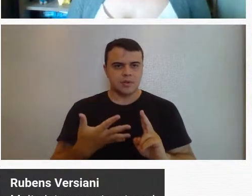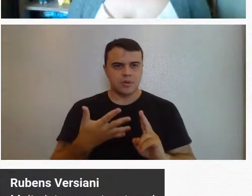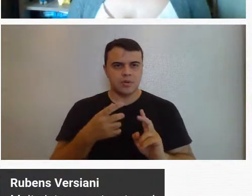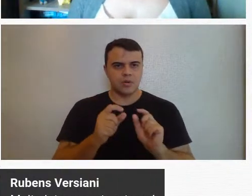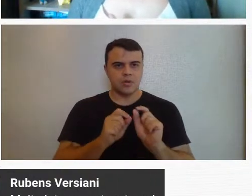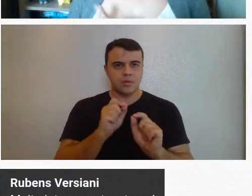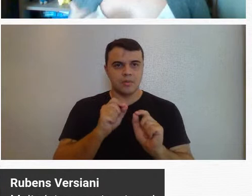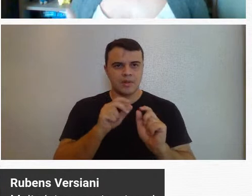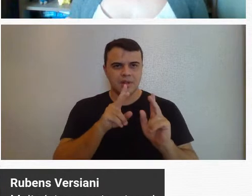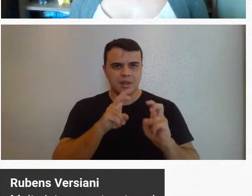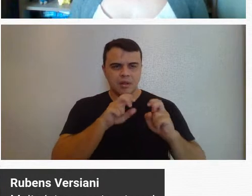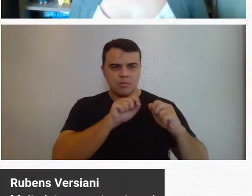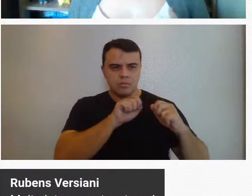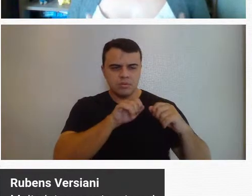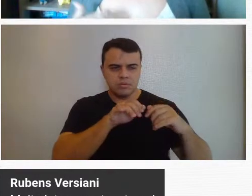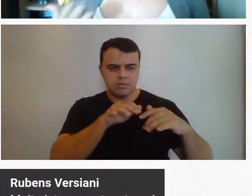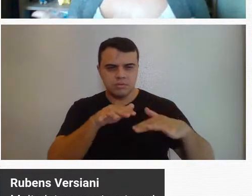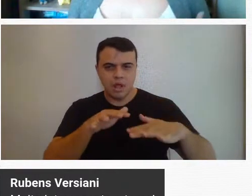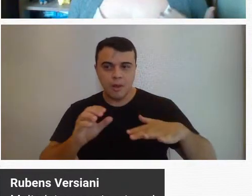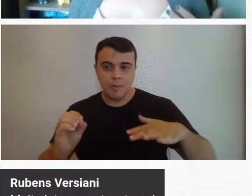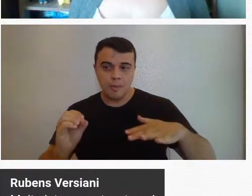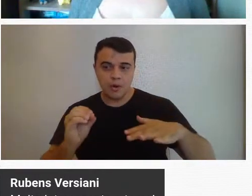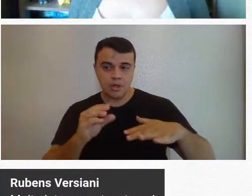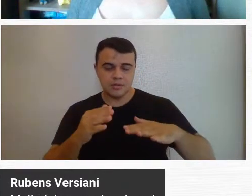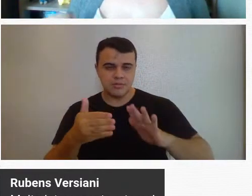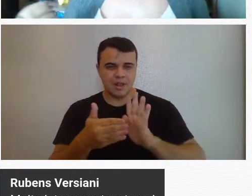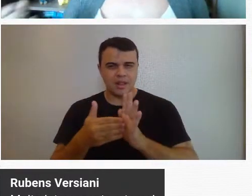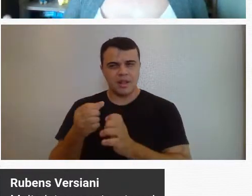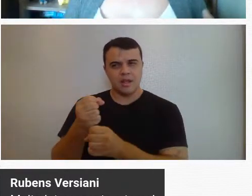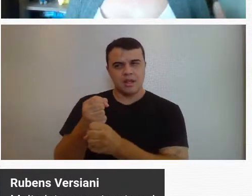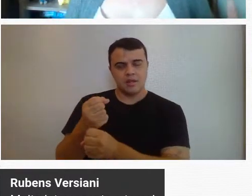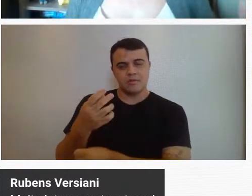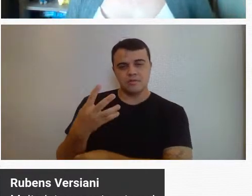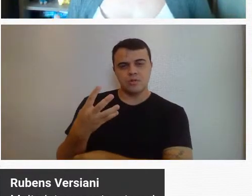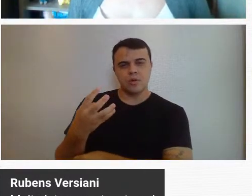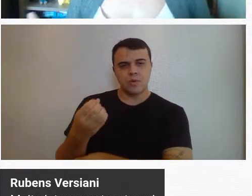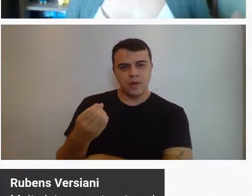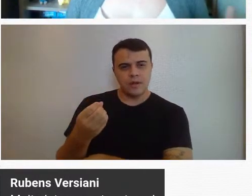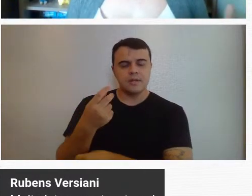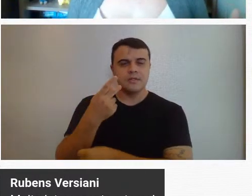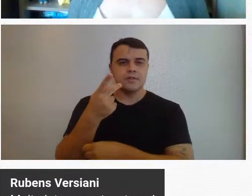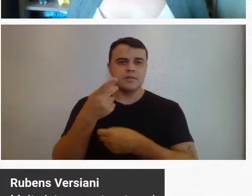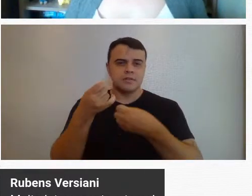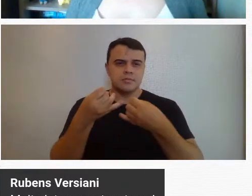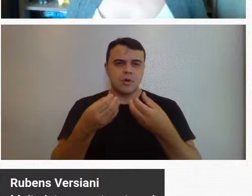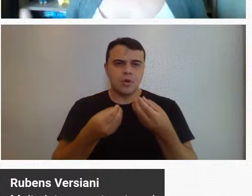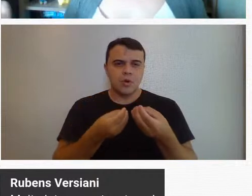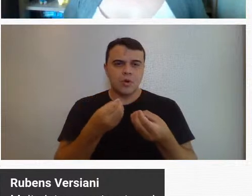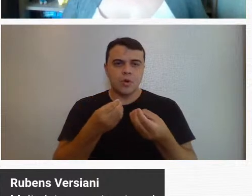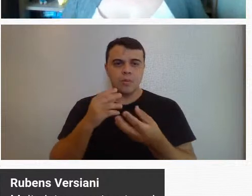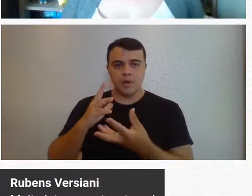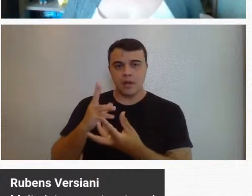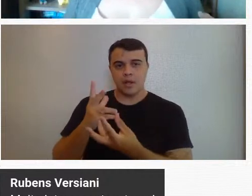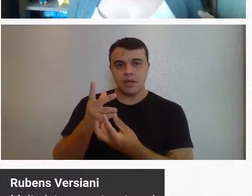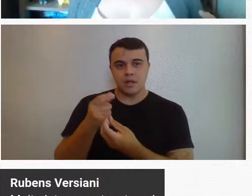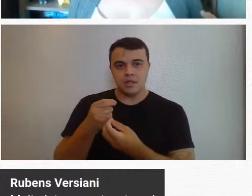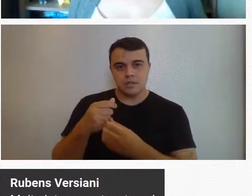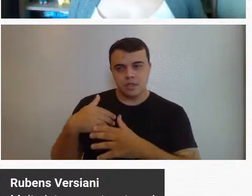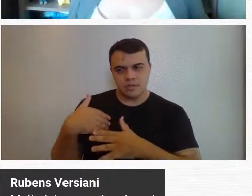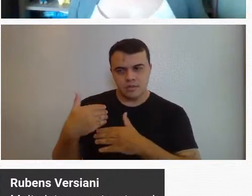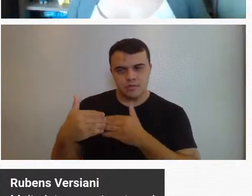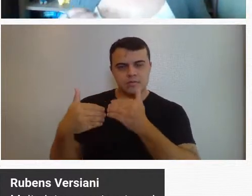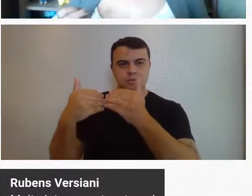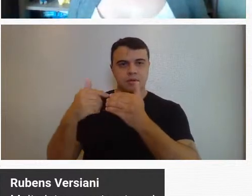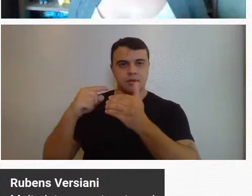reverberações do modernismo até a década de 40, falou um pouco sobre como esses artistas foram se desenvolvendo